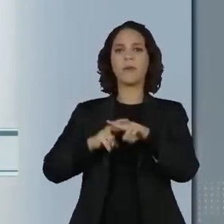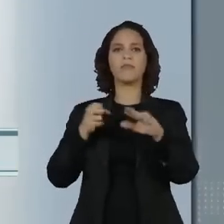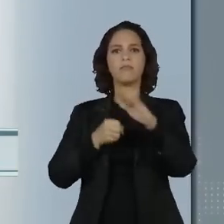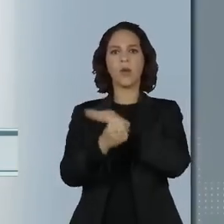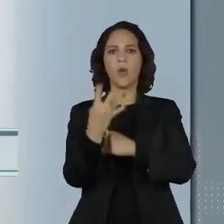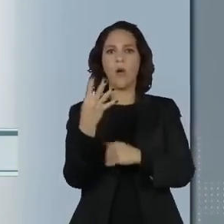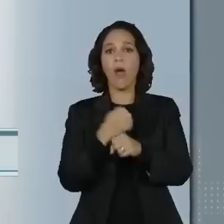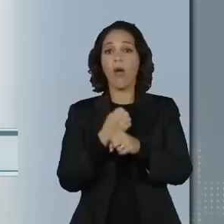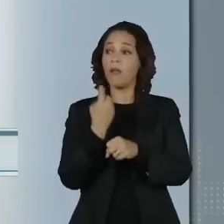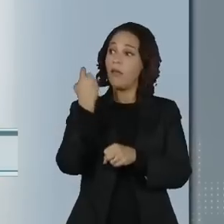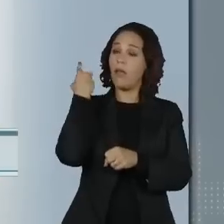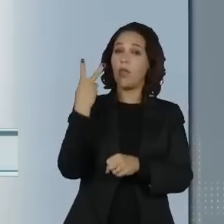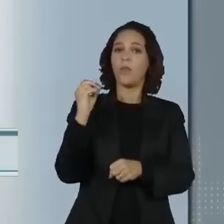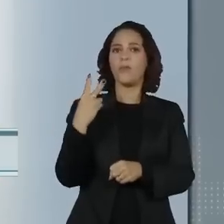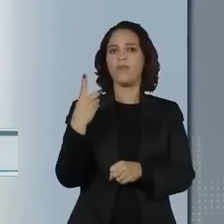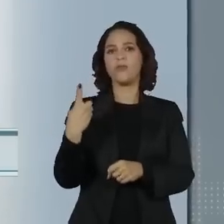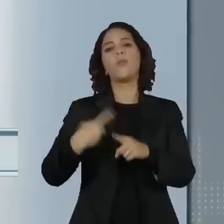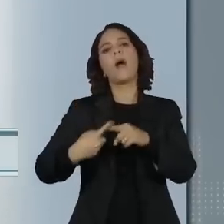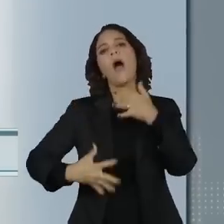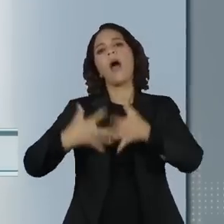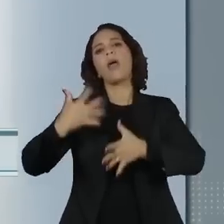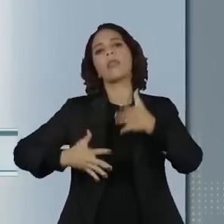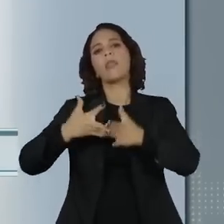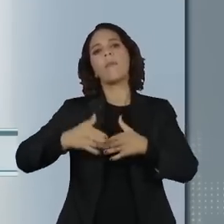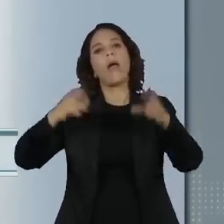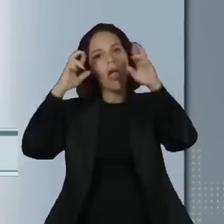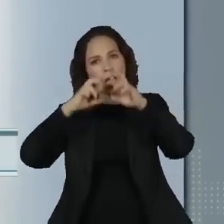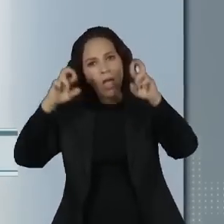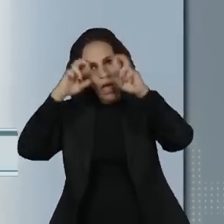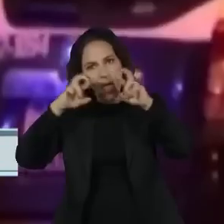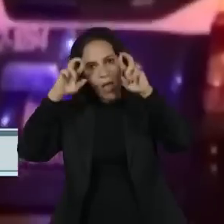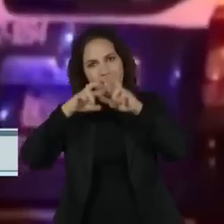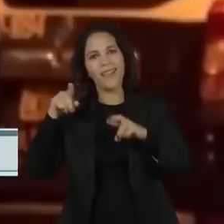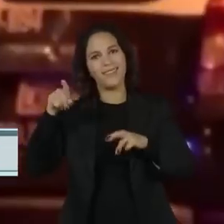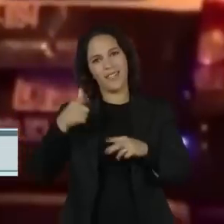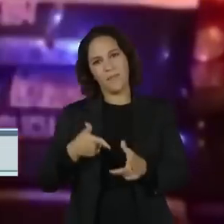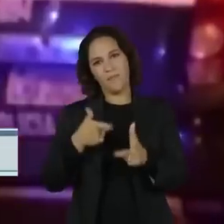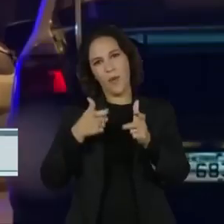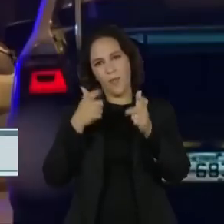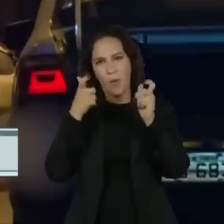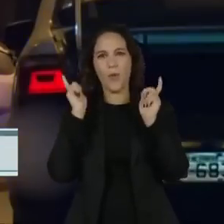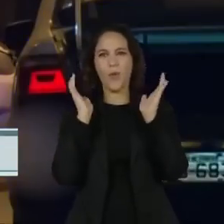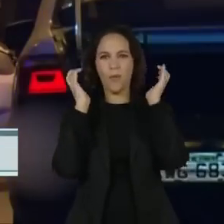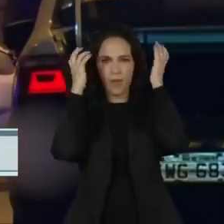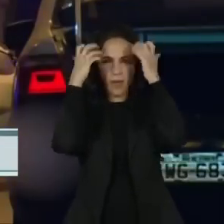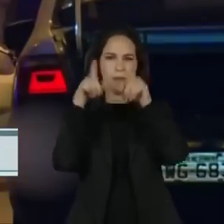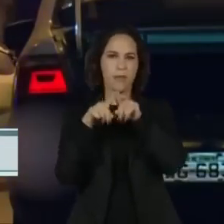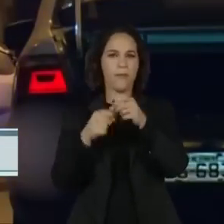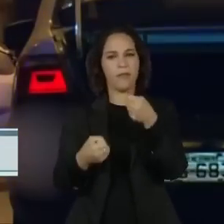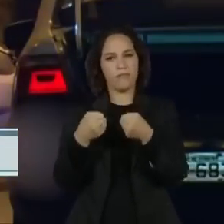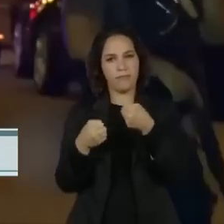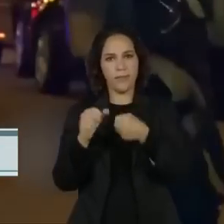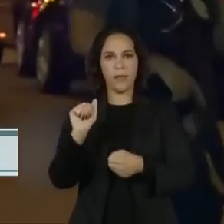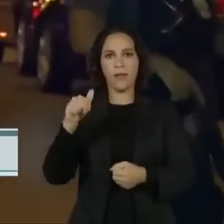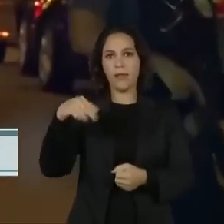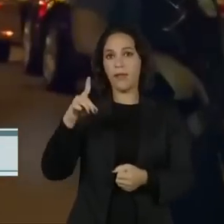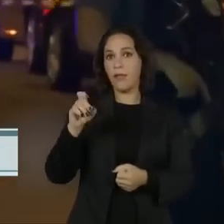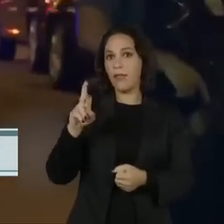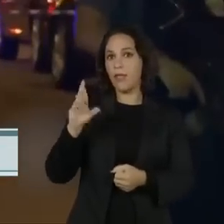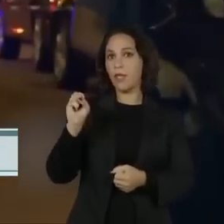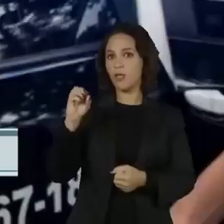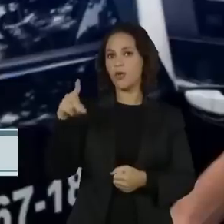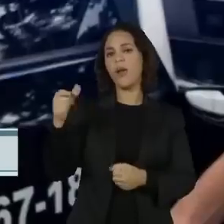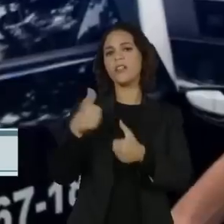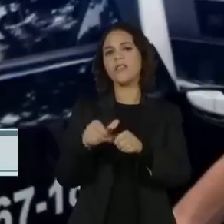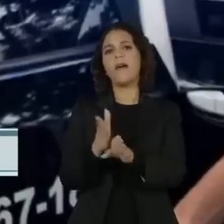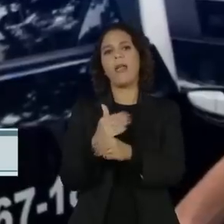de prisão em 2021 por atrapalhar as investigações dos assassinatos de Marielle Franco e Anderson Gomes e cumpriu a pena em regime